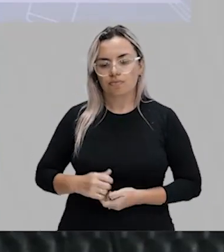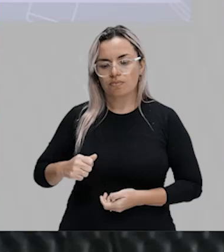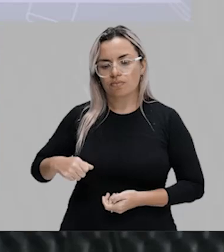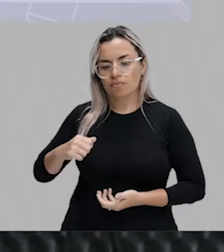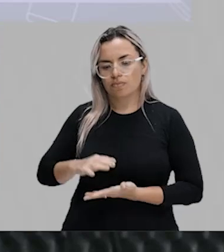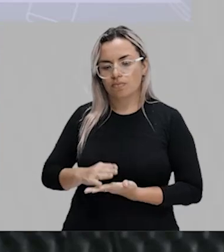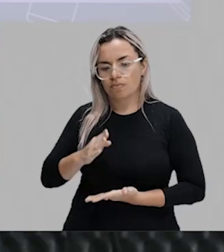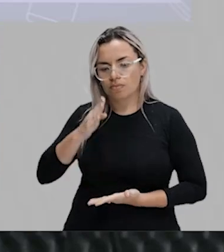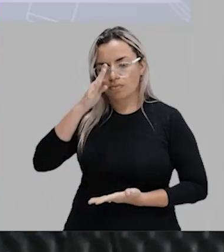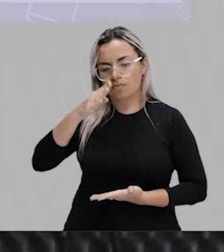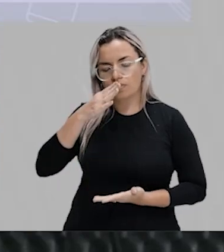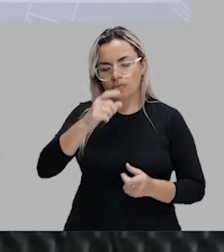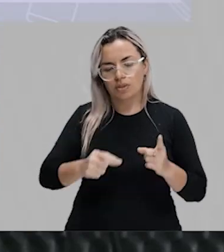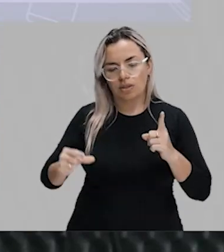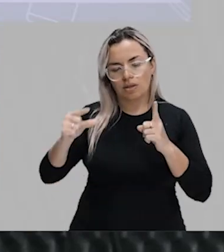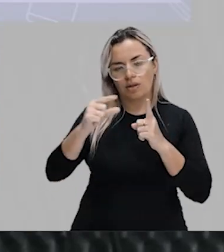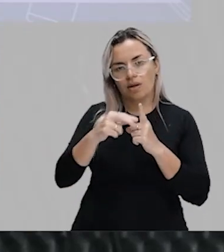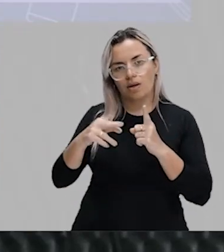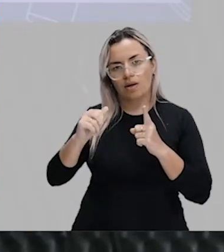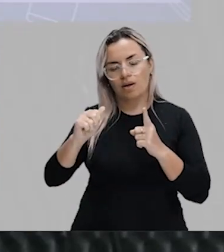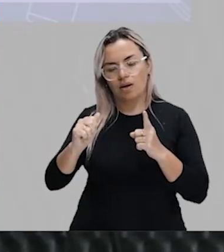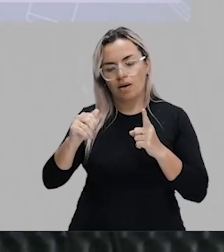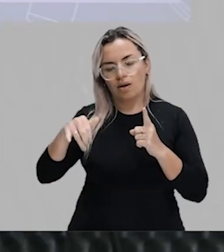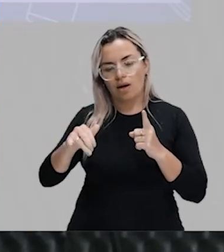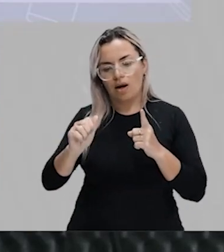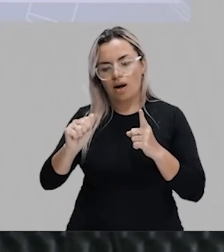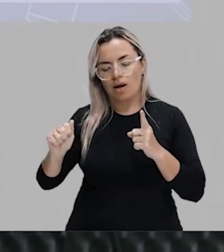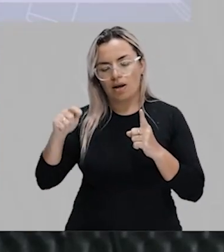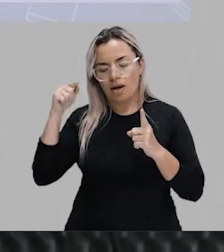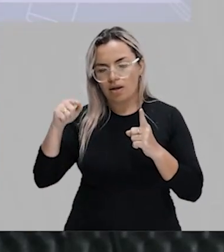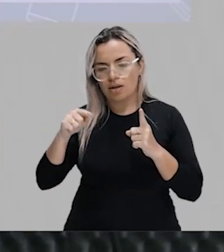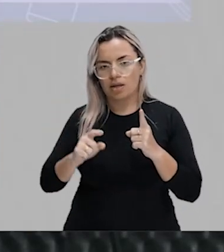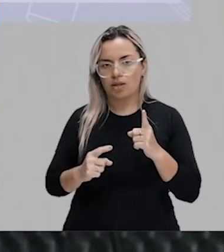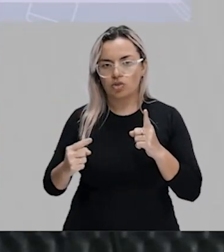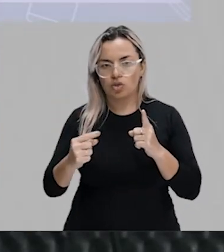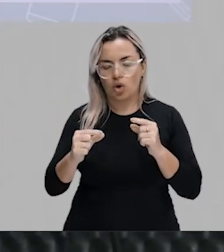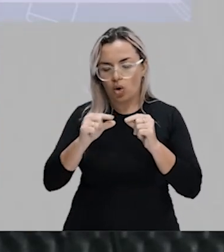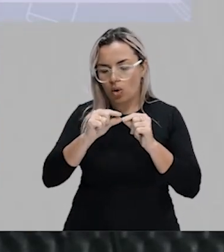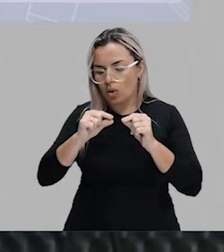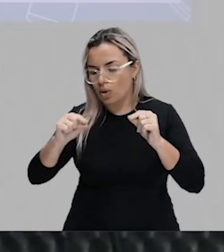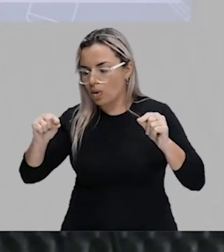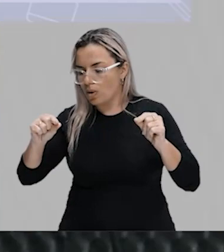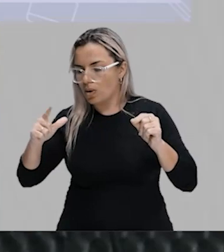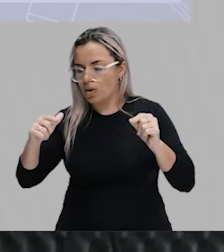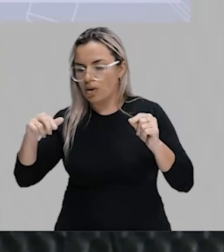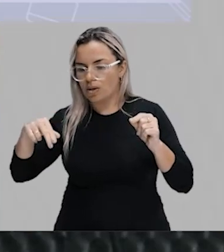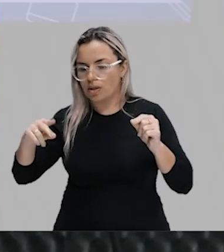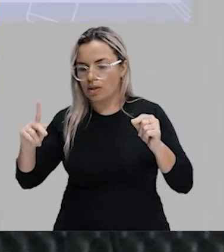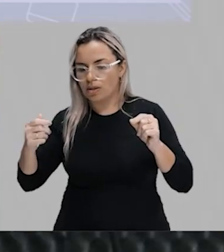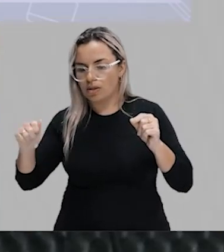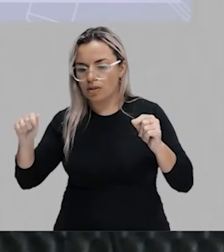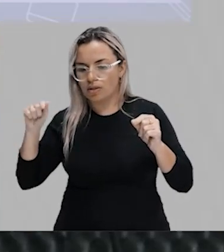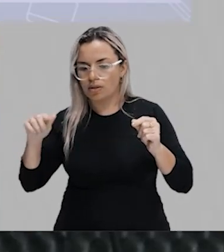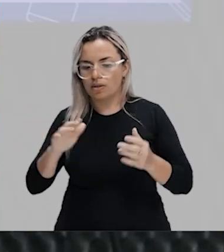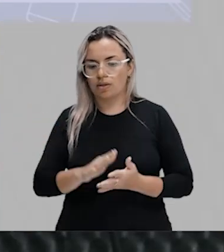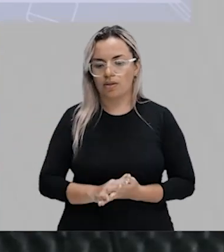sozinha é linha. Então, passar de la raia. Passar dos limites.